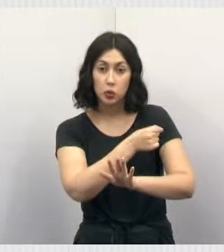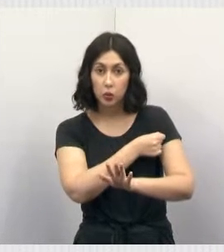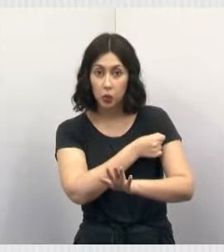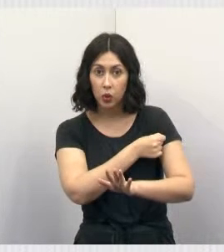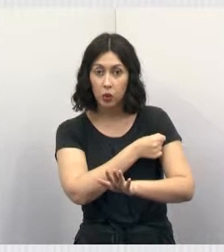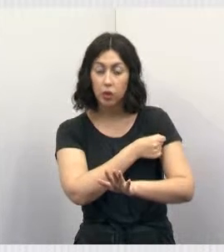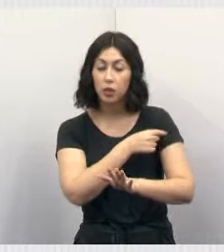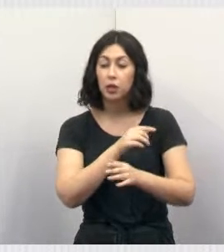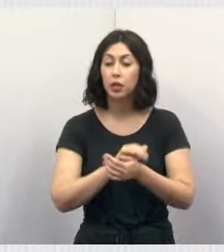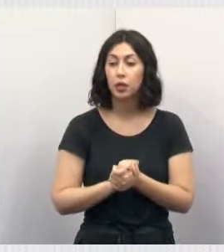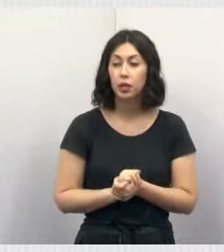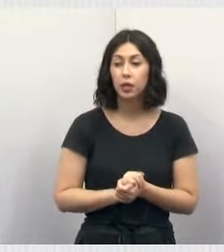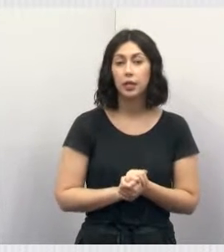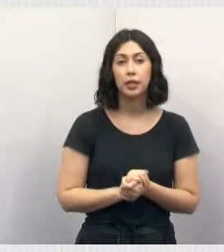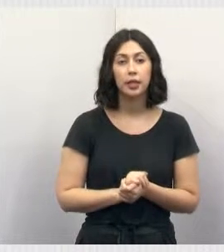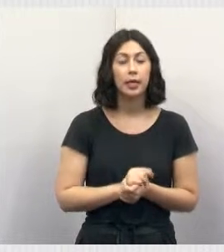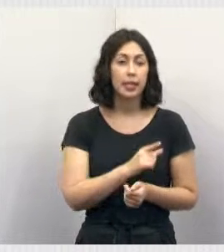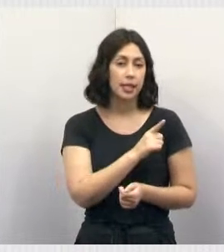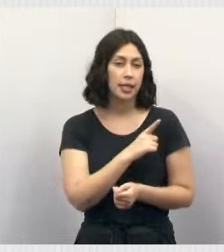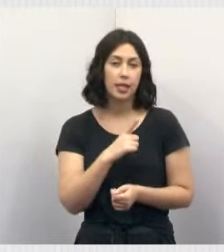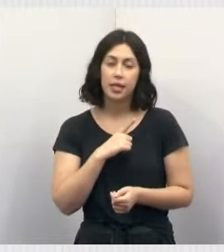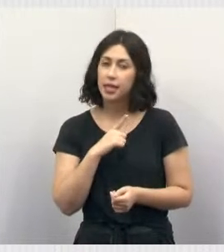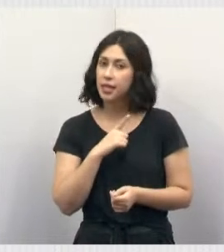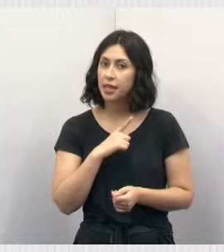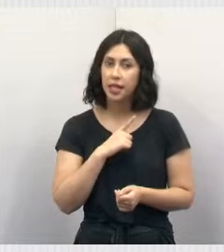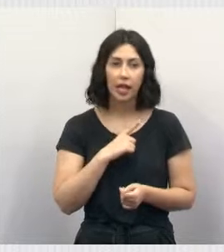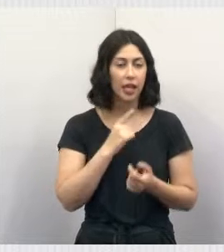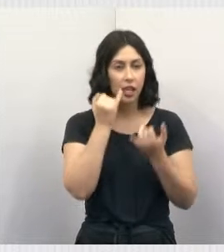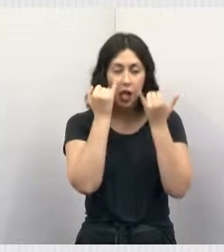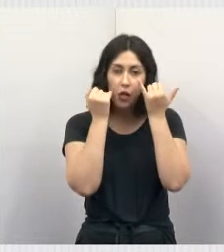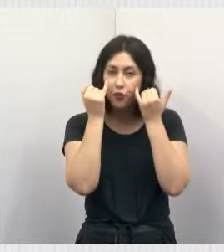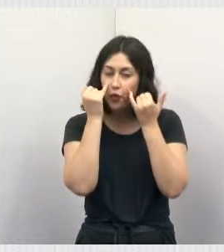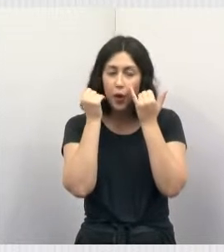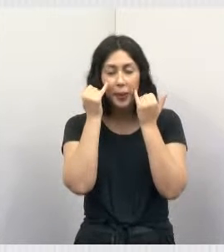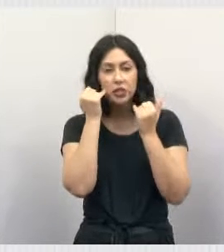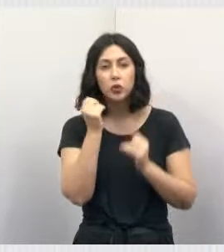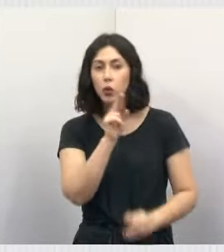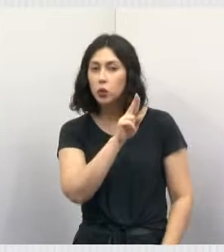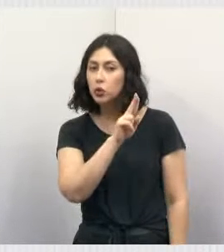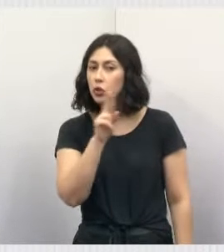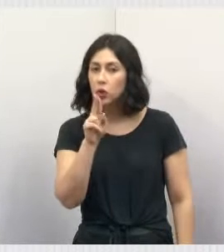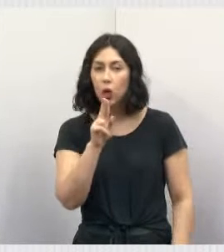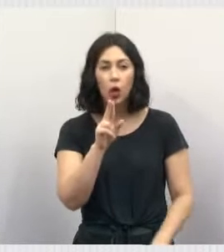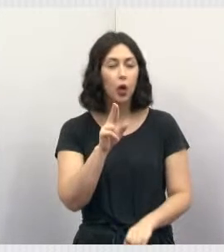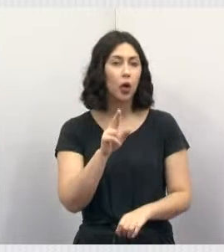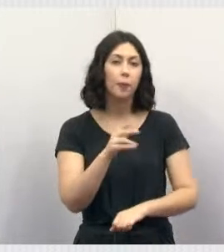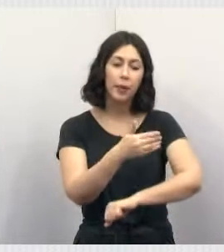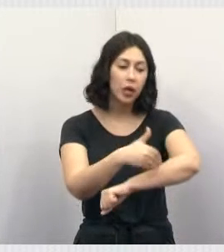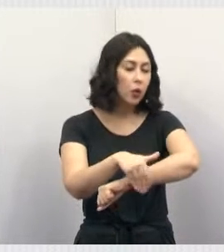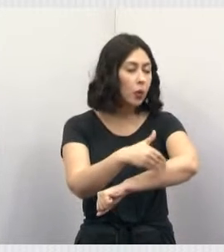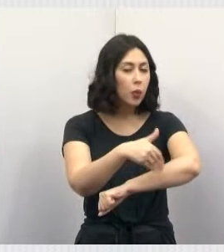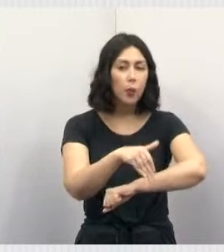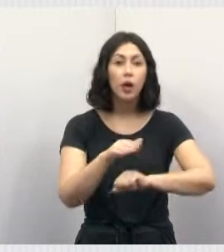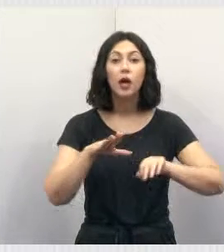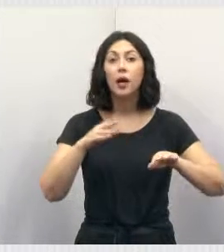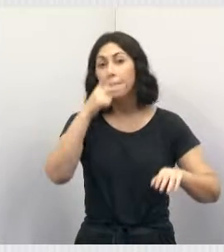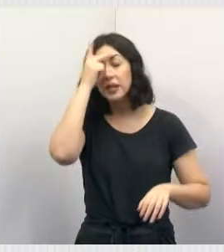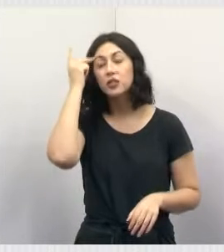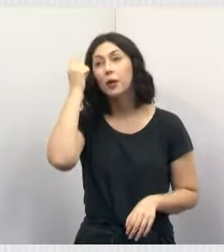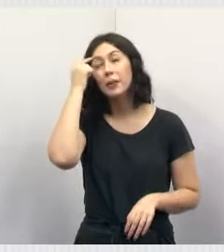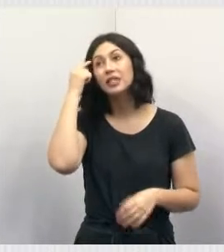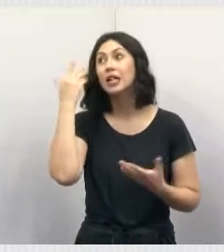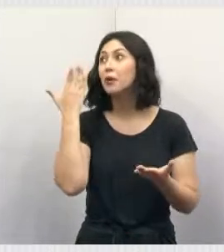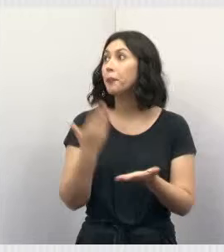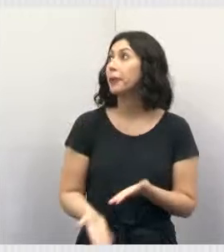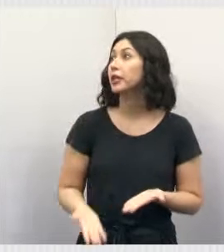sob a pele do animal com todos os dados que identificam o tutor e seu endereço. Algumas pessoas confundem. Elas acham que, quando elas perdem o